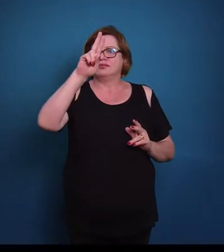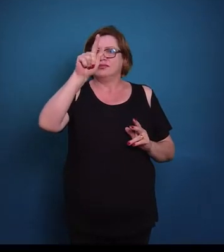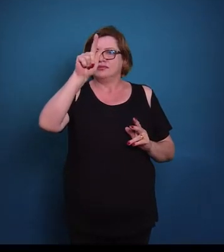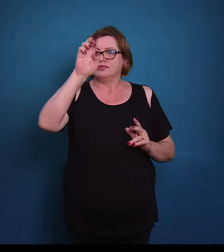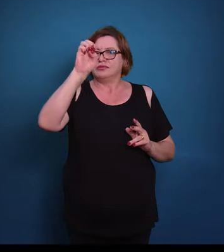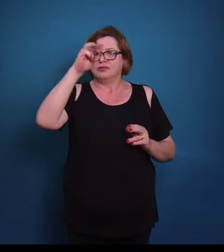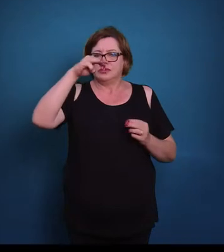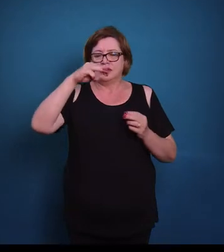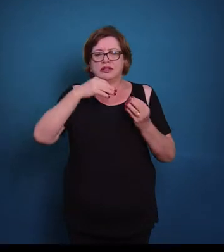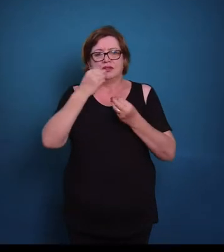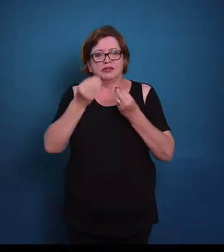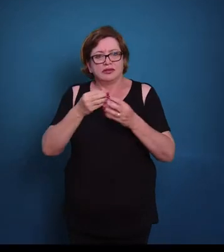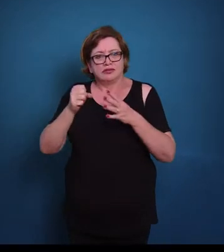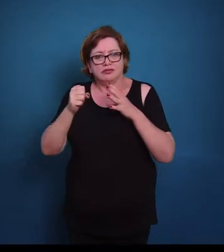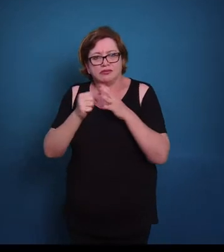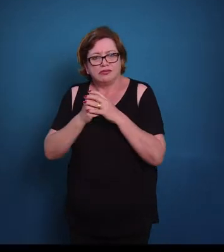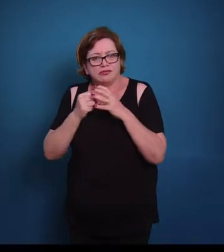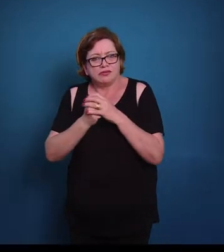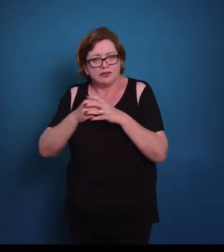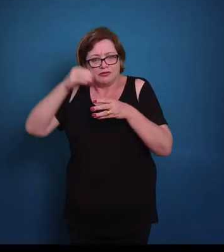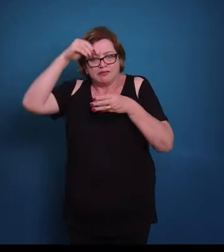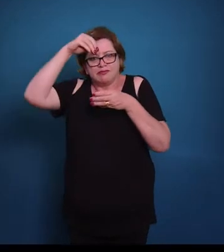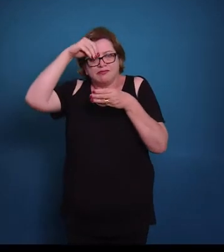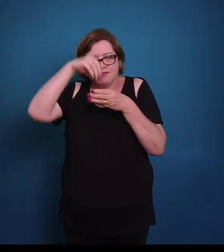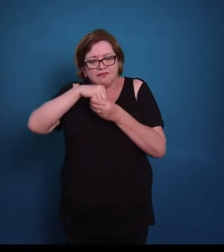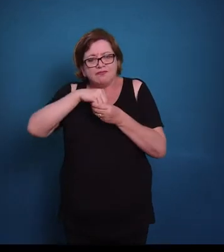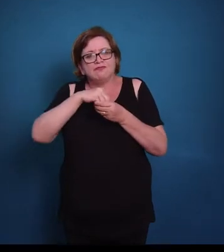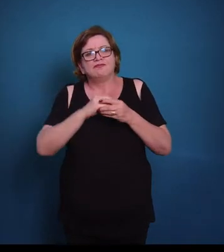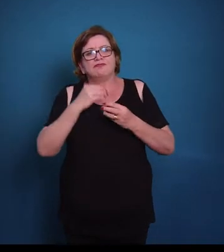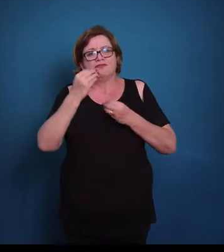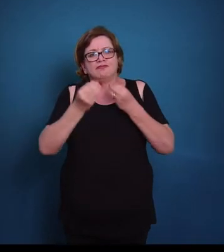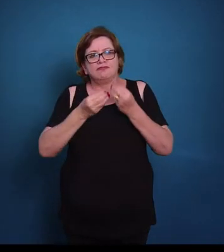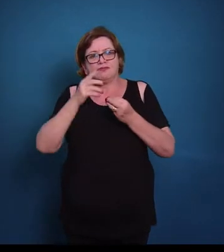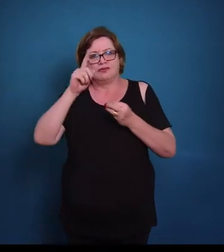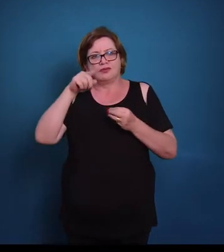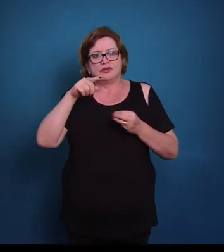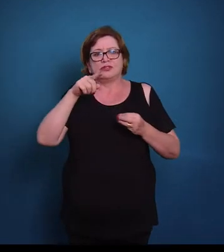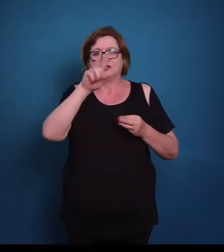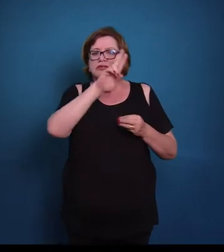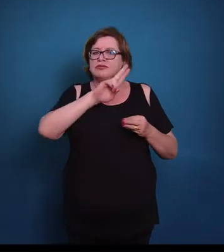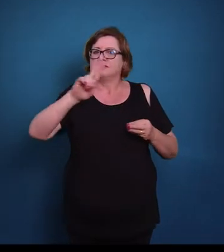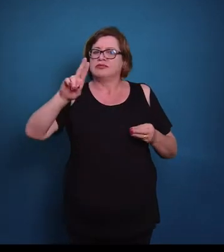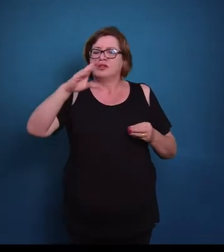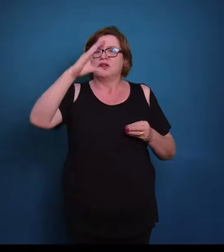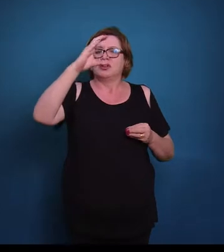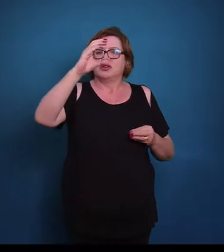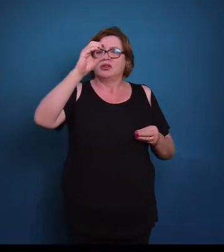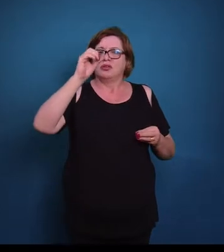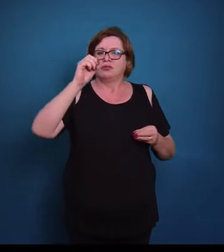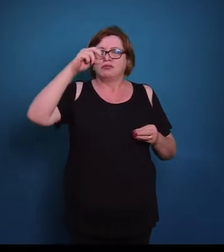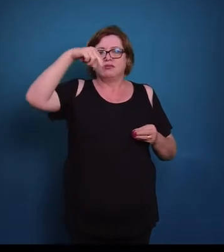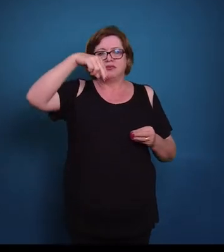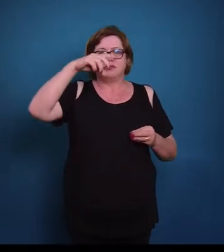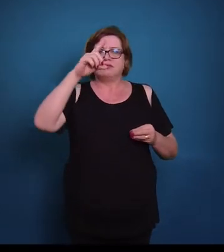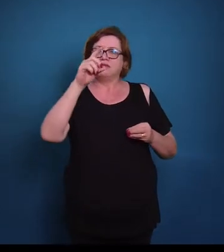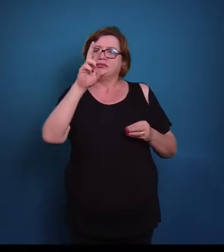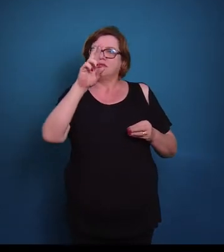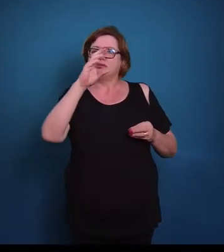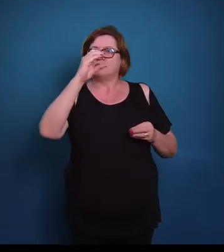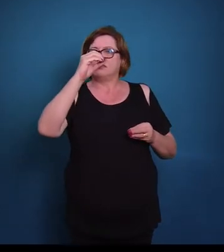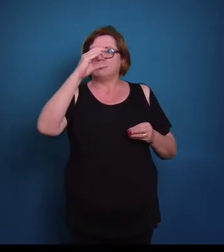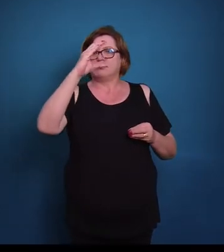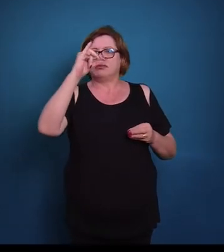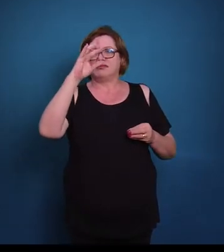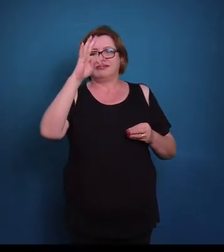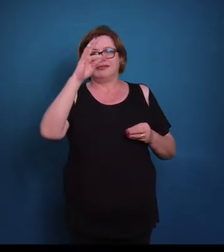Então as células que permanecem dentro, internamente nessa matriz, nós chamamos de chondrócitos. Então são células que elas vão estar em lacuna, então aqui